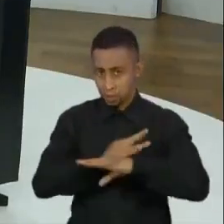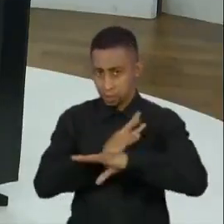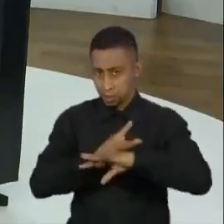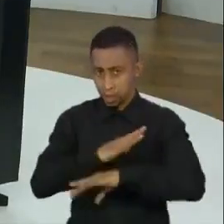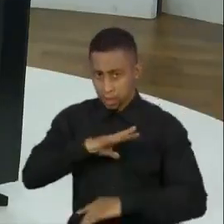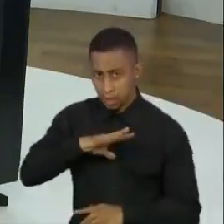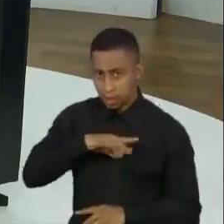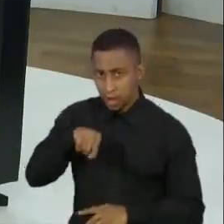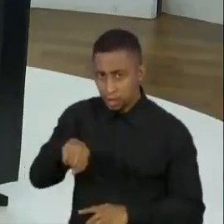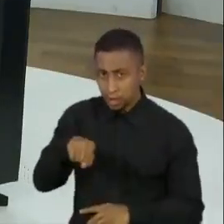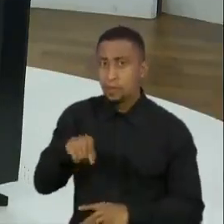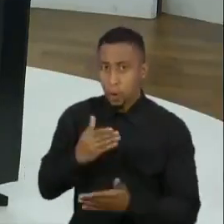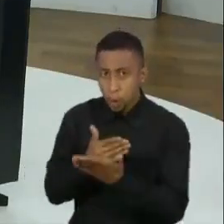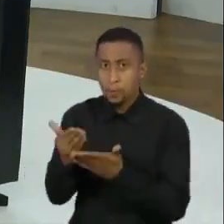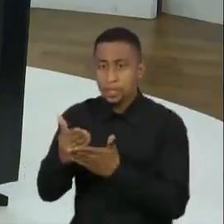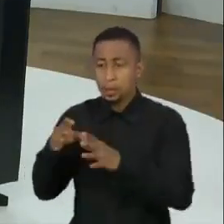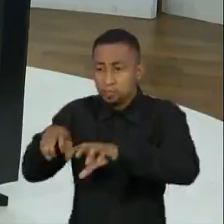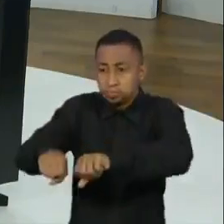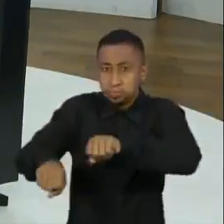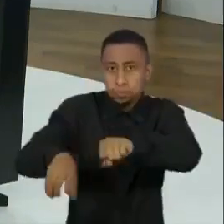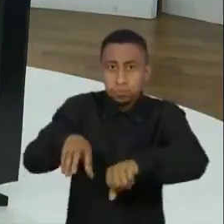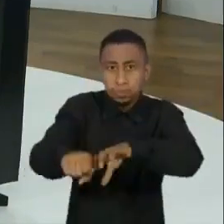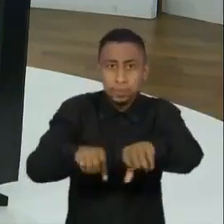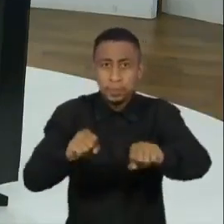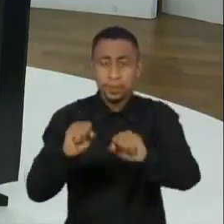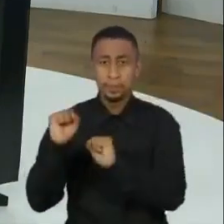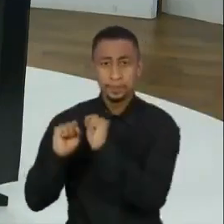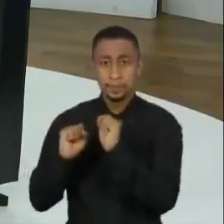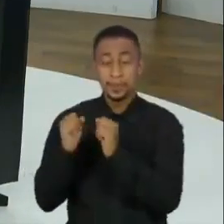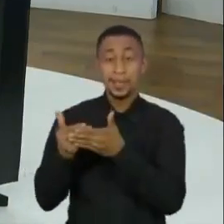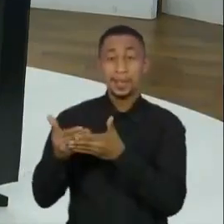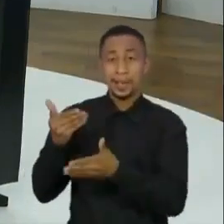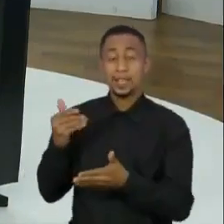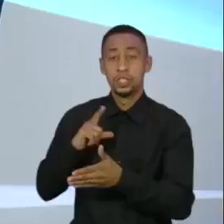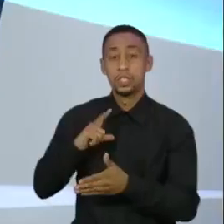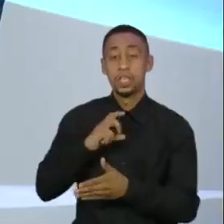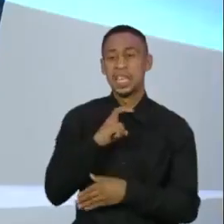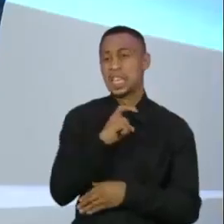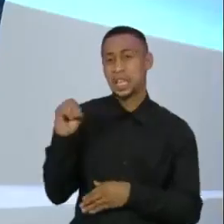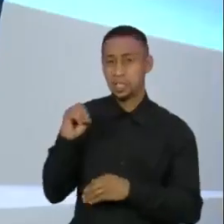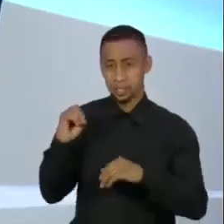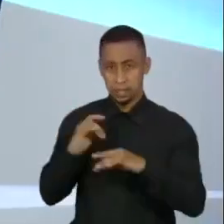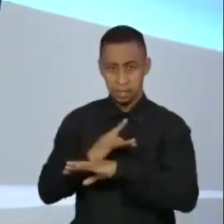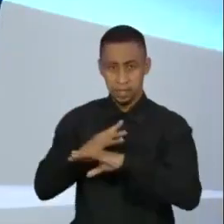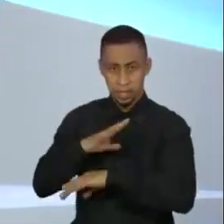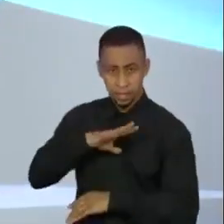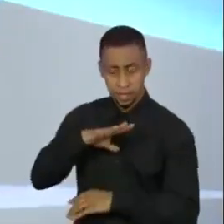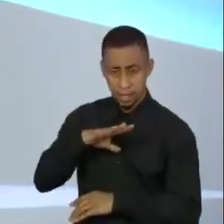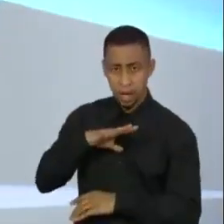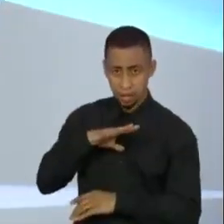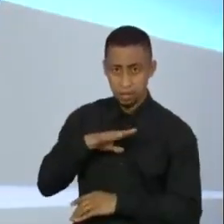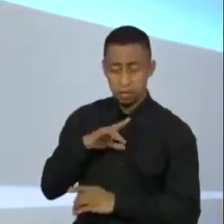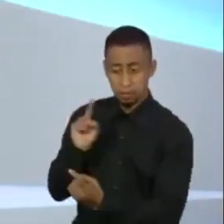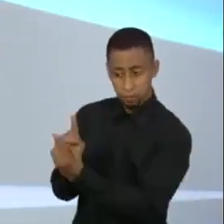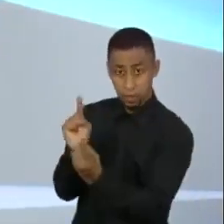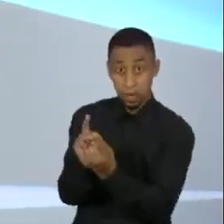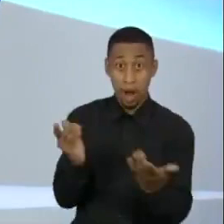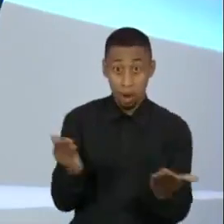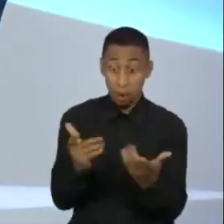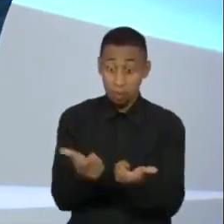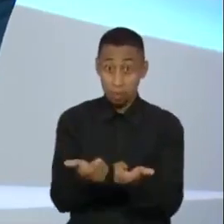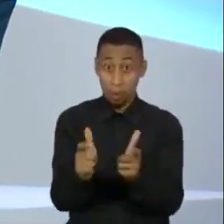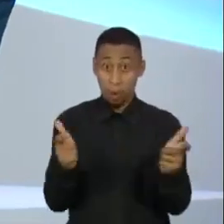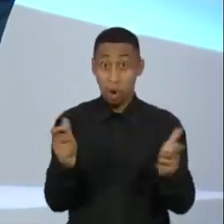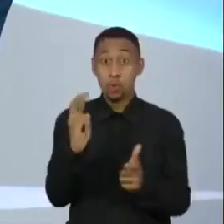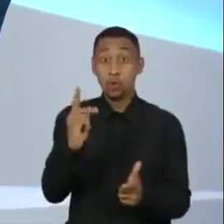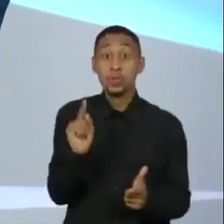Codevasf, quando começou nos anos 1970, tinha pouco mais de 500 municípios atendidos. E agora passa de 2 mil e